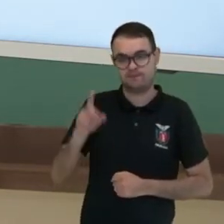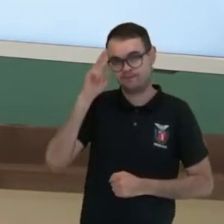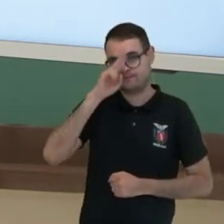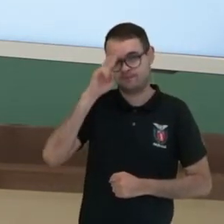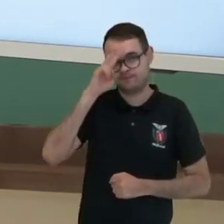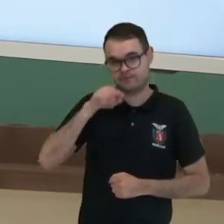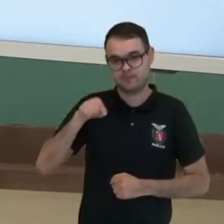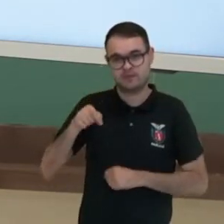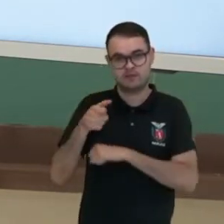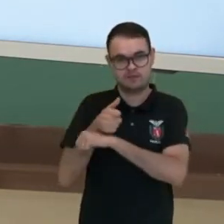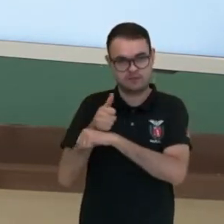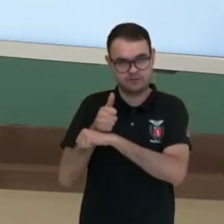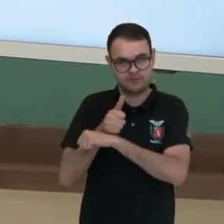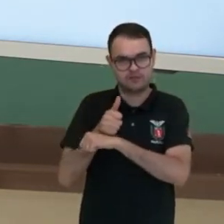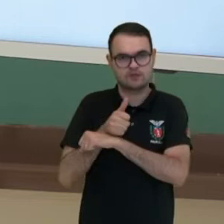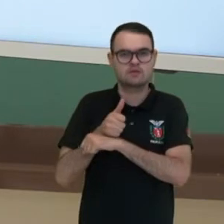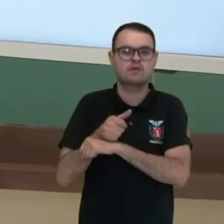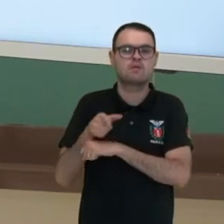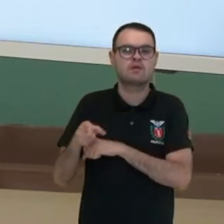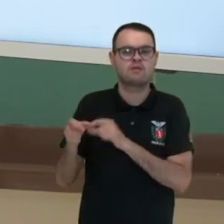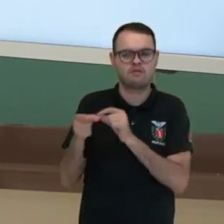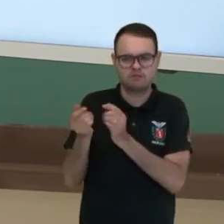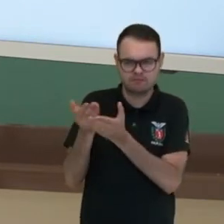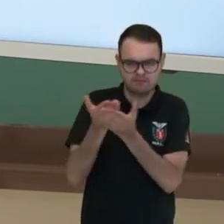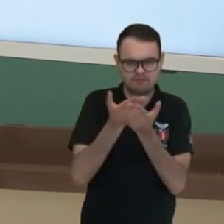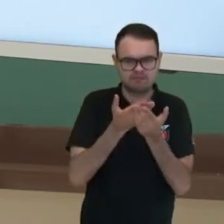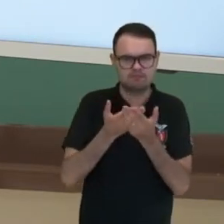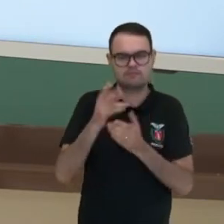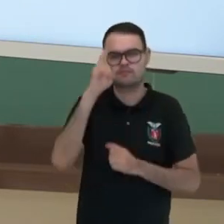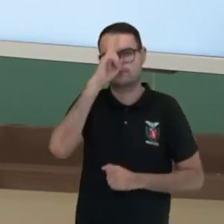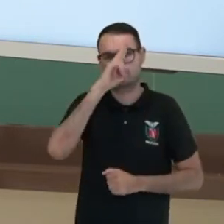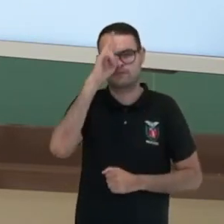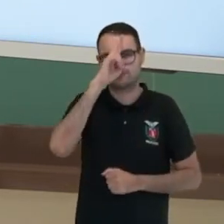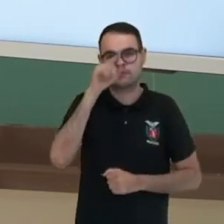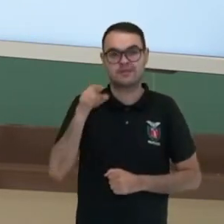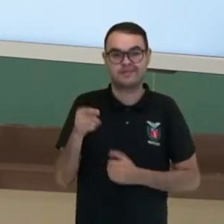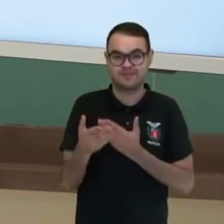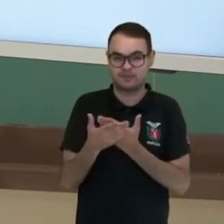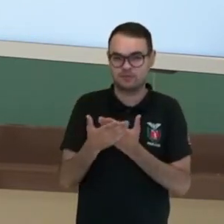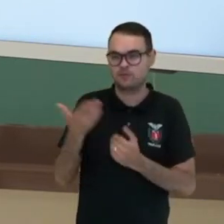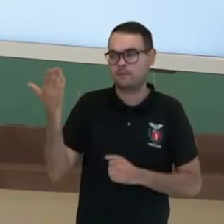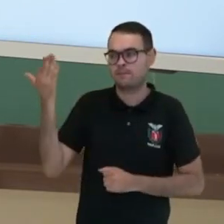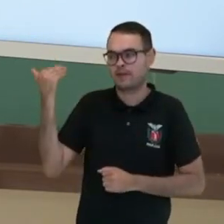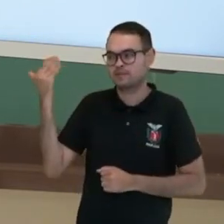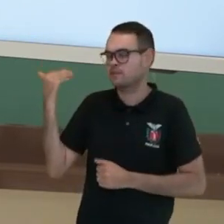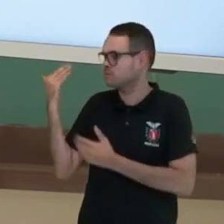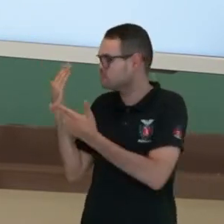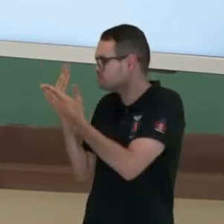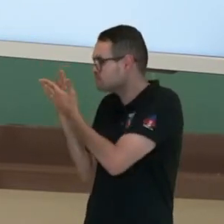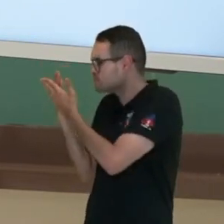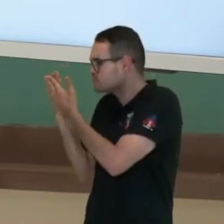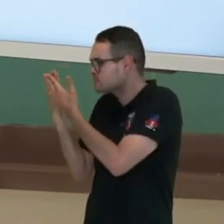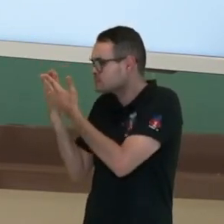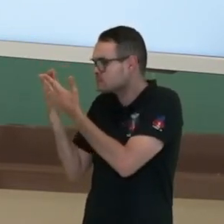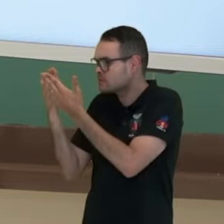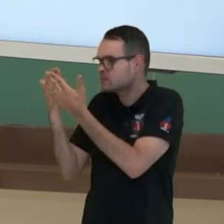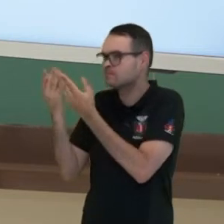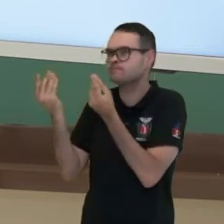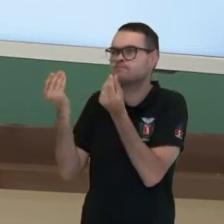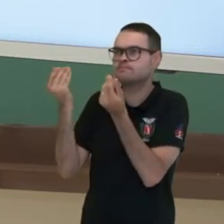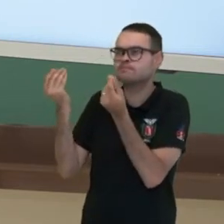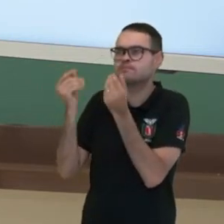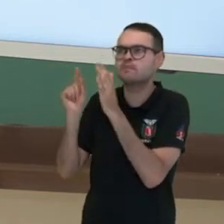que é o profissional, que faz o estudo da história, ele estuda o passado a partir de perguntas que